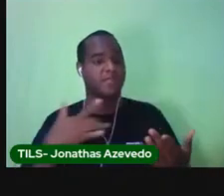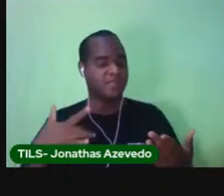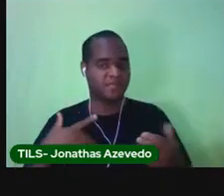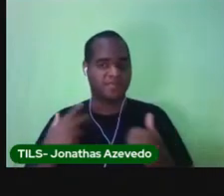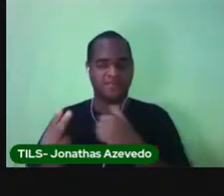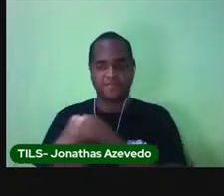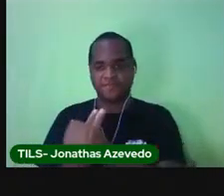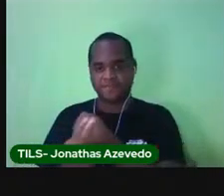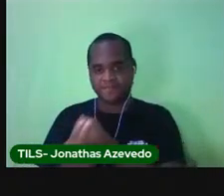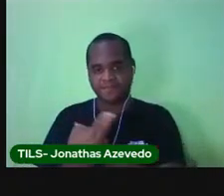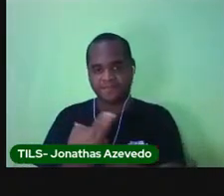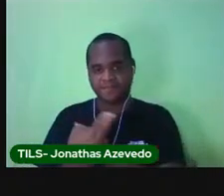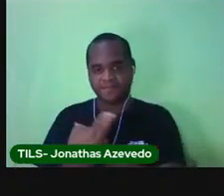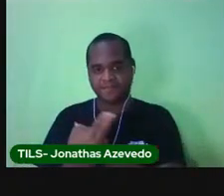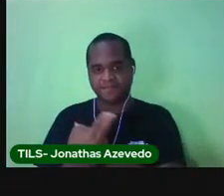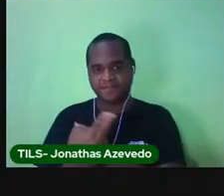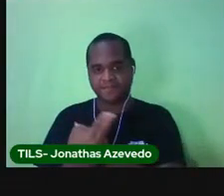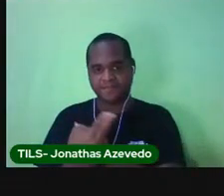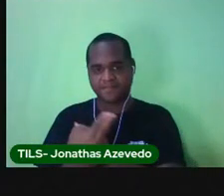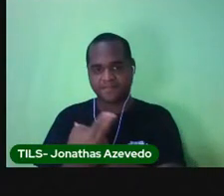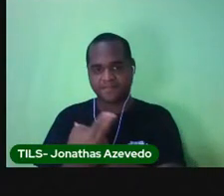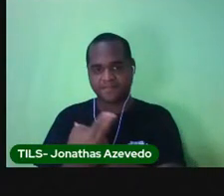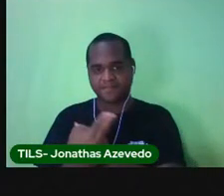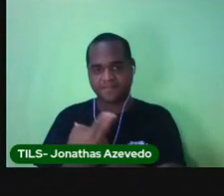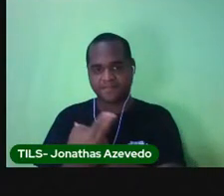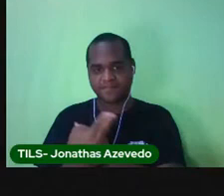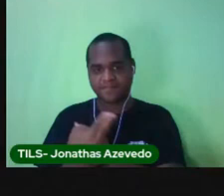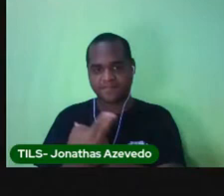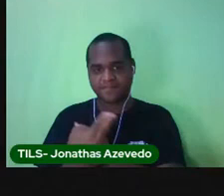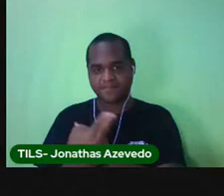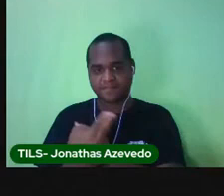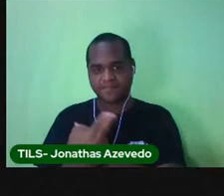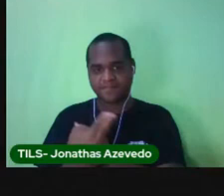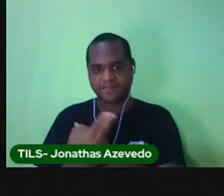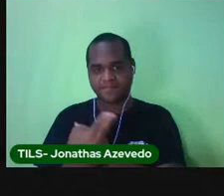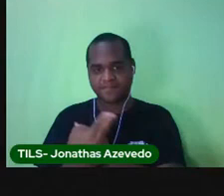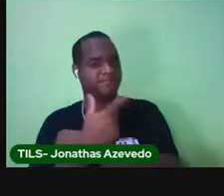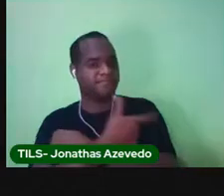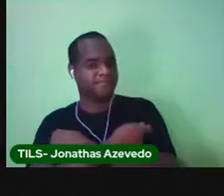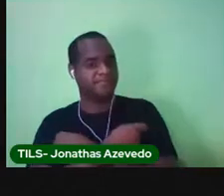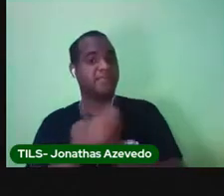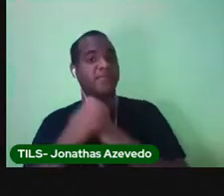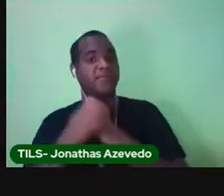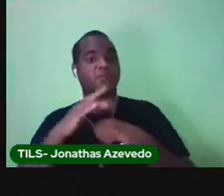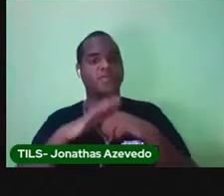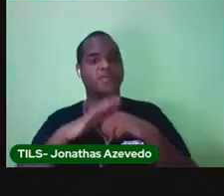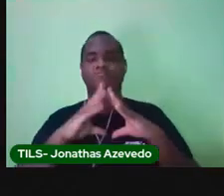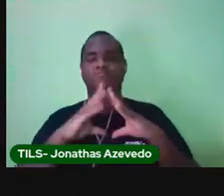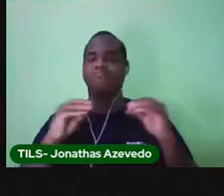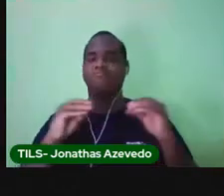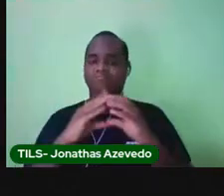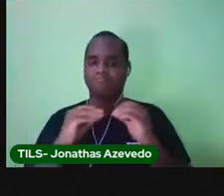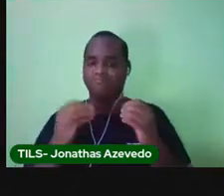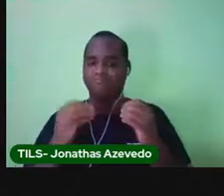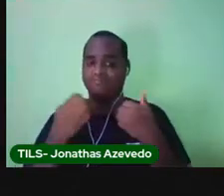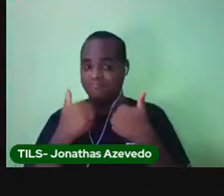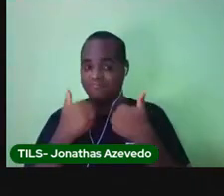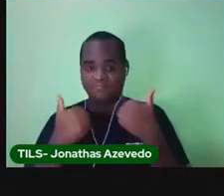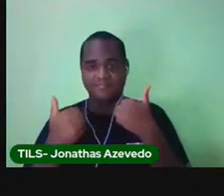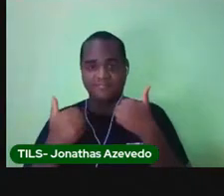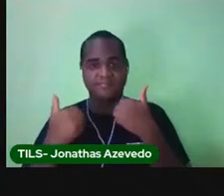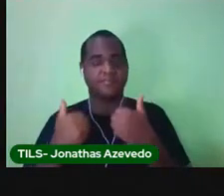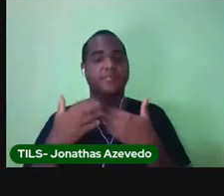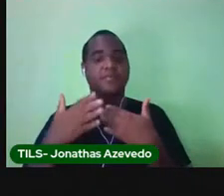E as vacinas garantem isso para a gente. A gente fica livre de várias doenças. Lá na frente do slide,